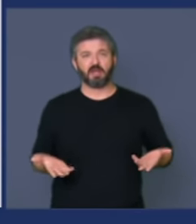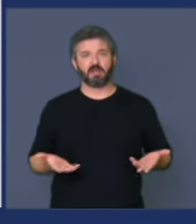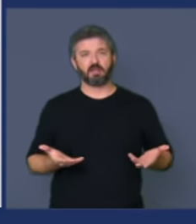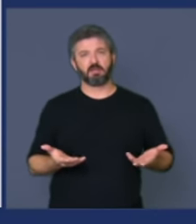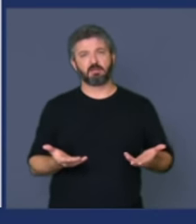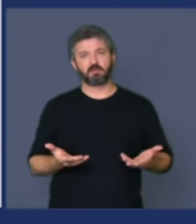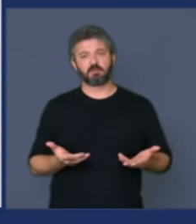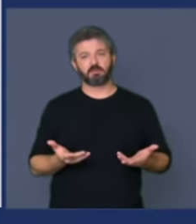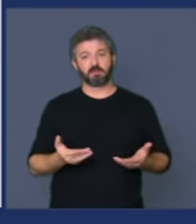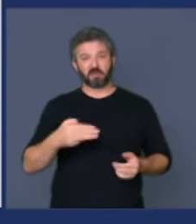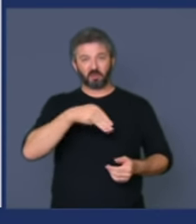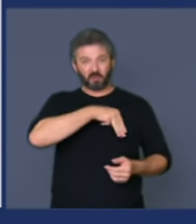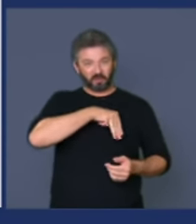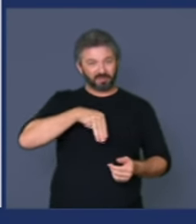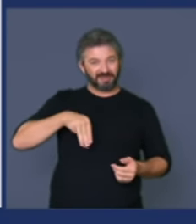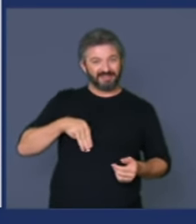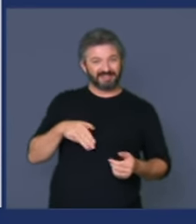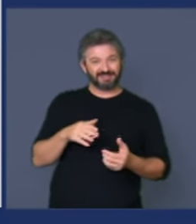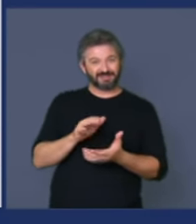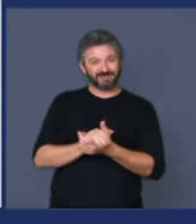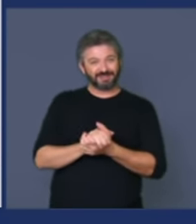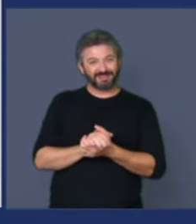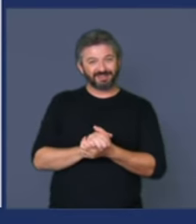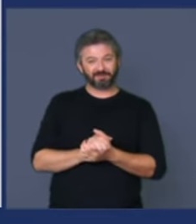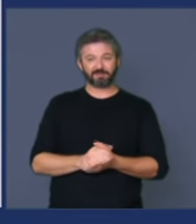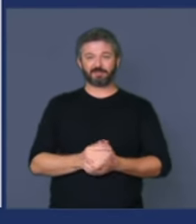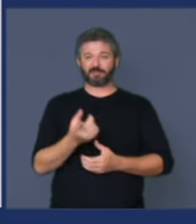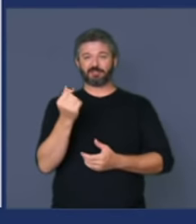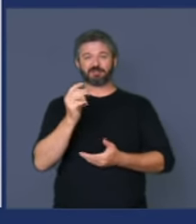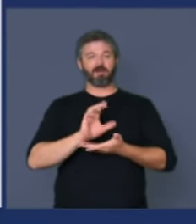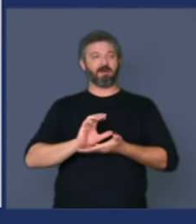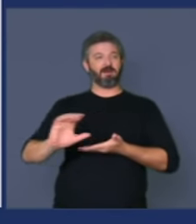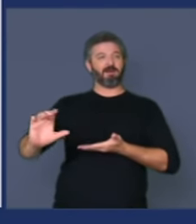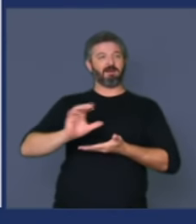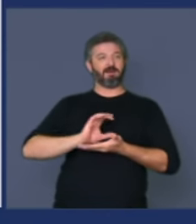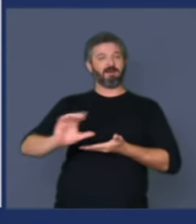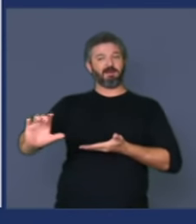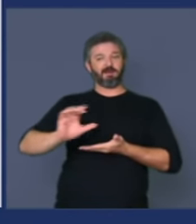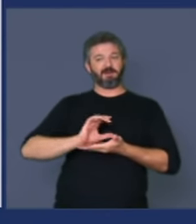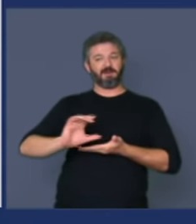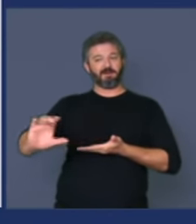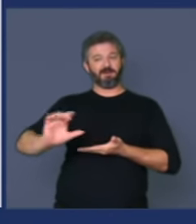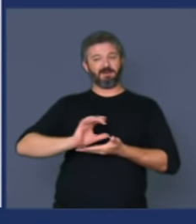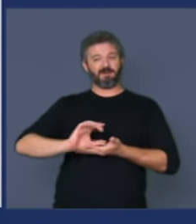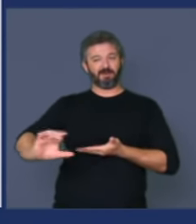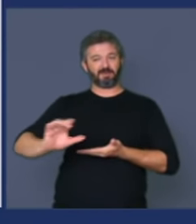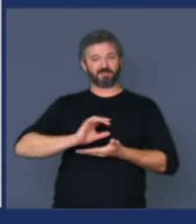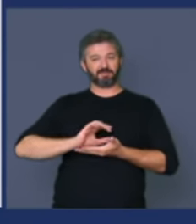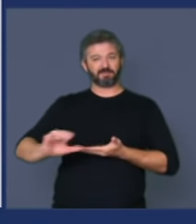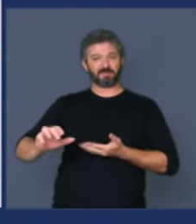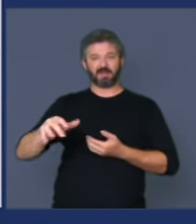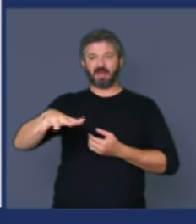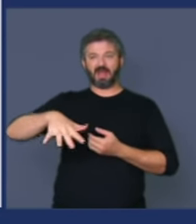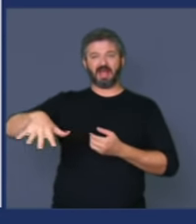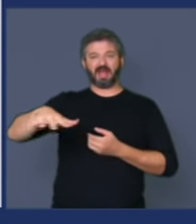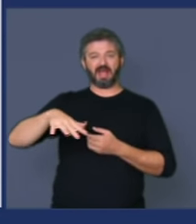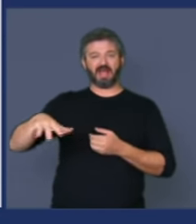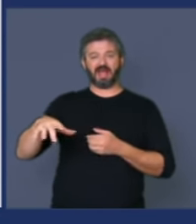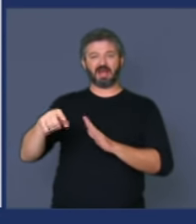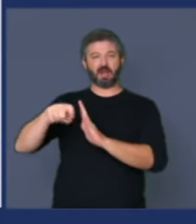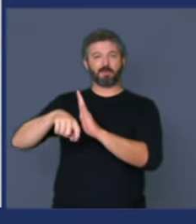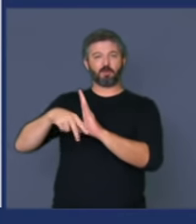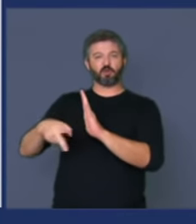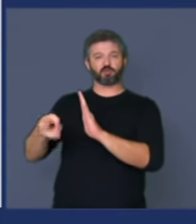e o ministro aplicando recursos em paraísos fiscais